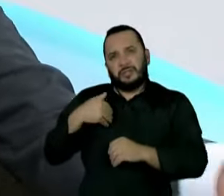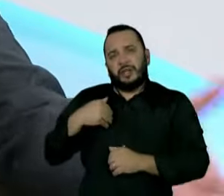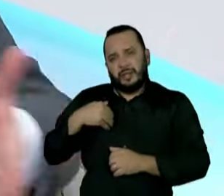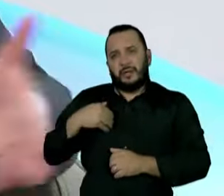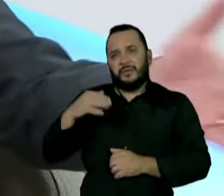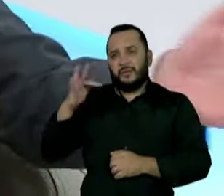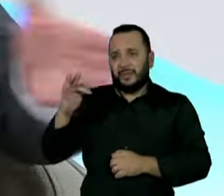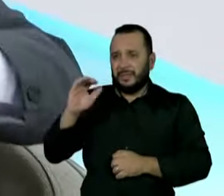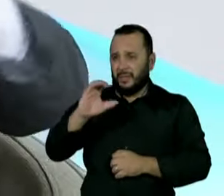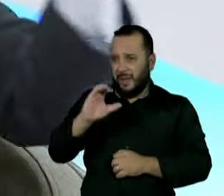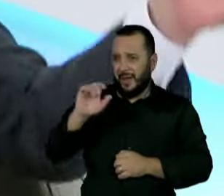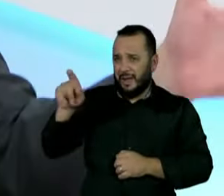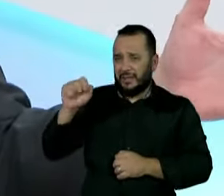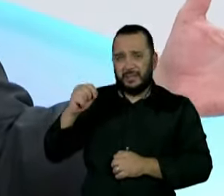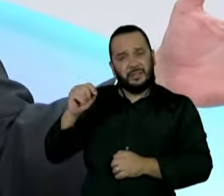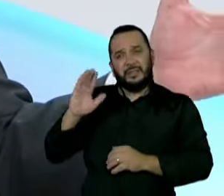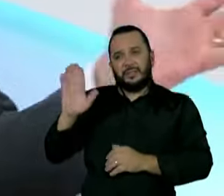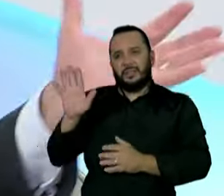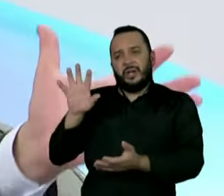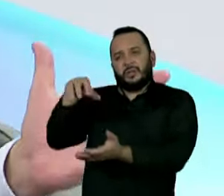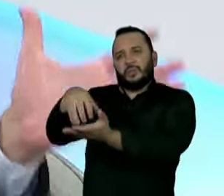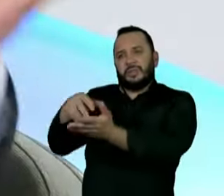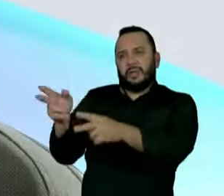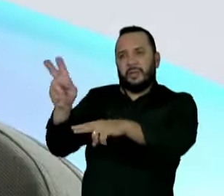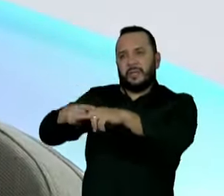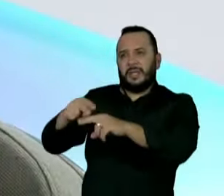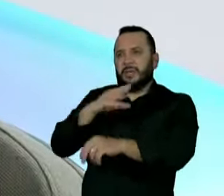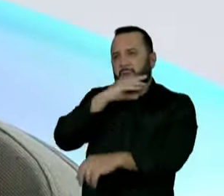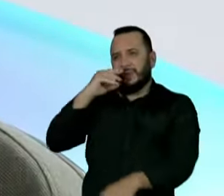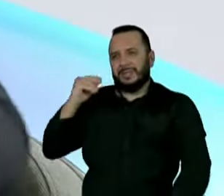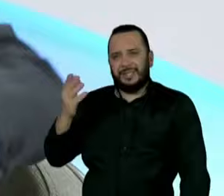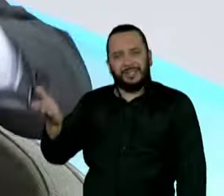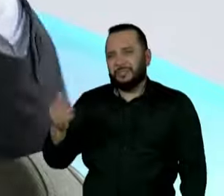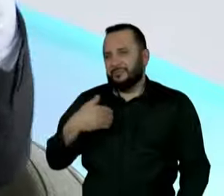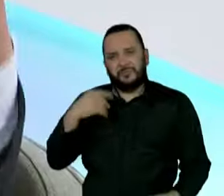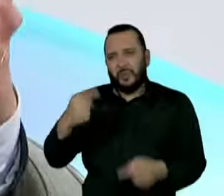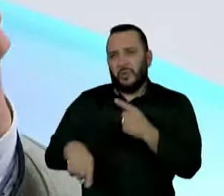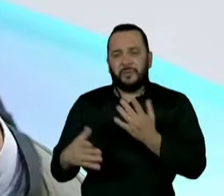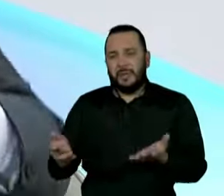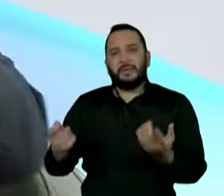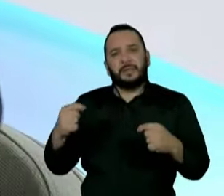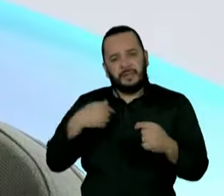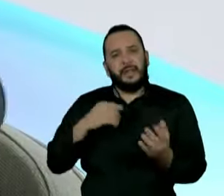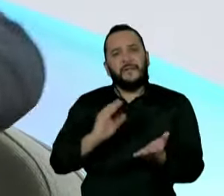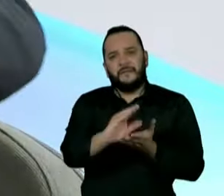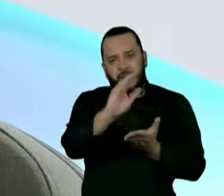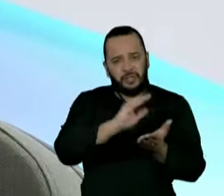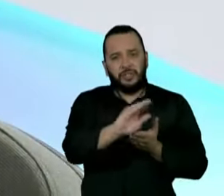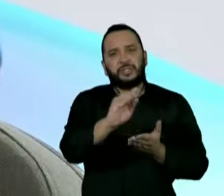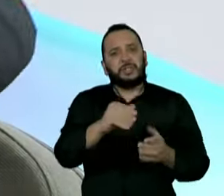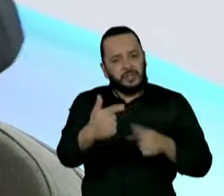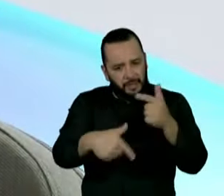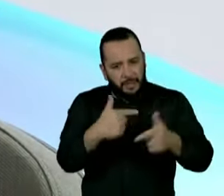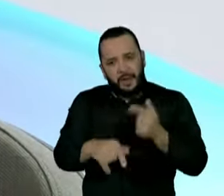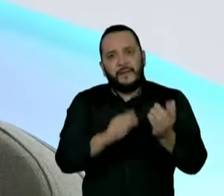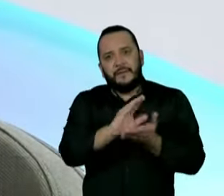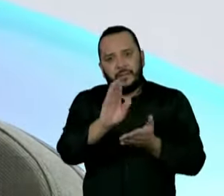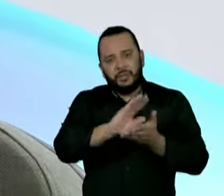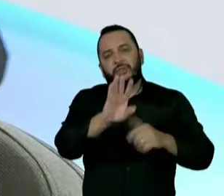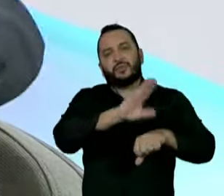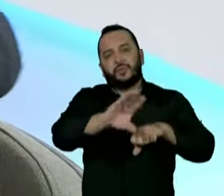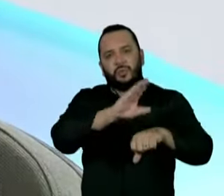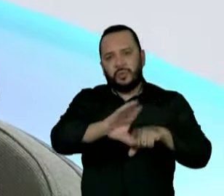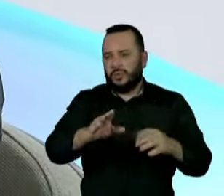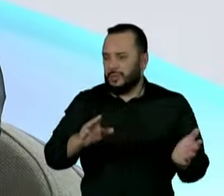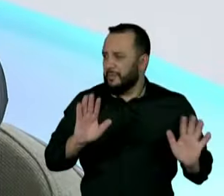de um emprego. Essa é a mudança que se faz. É uma mudança de conceito. O conceito não é mais policial, mais repressão, mais